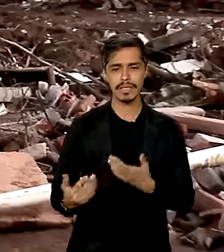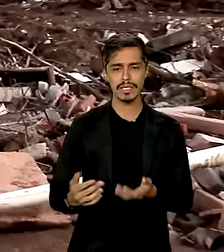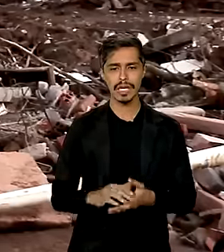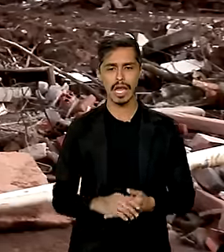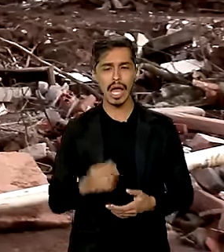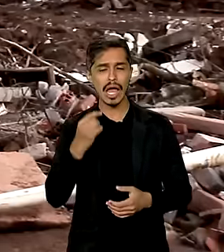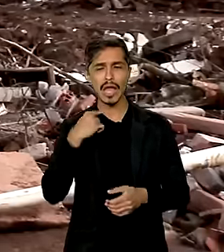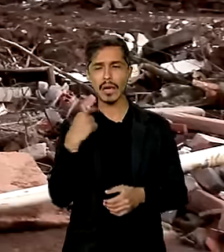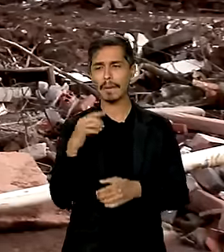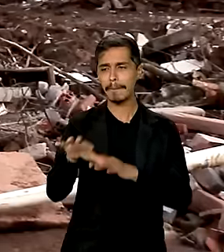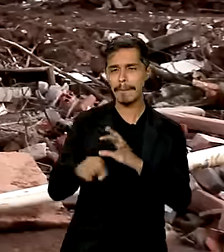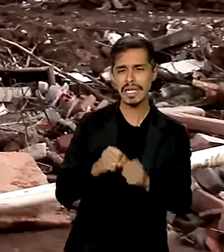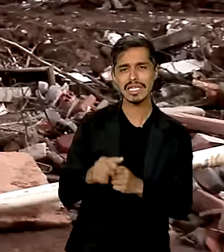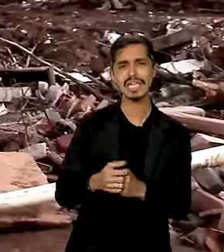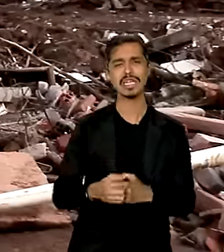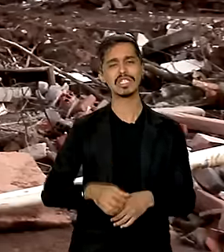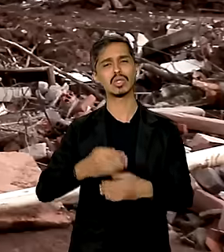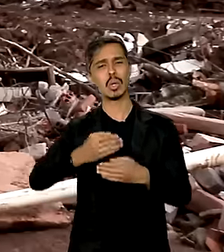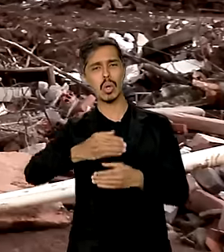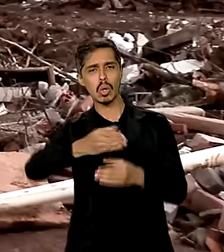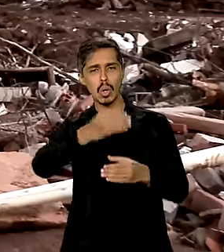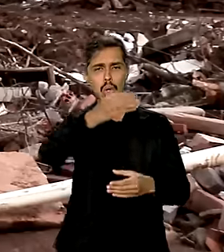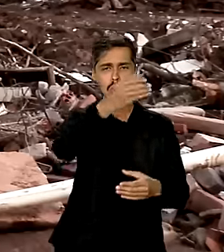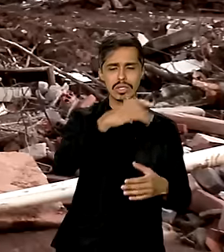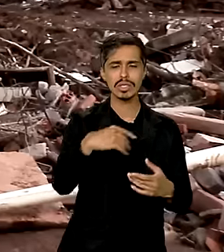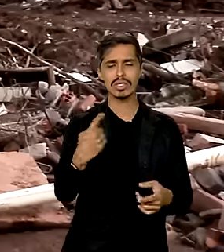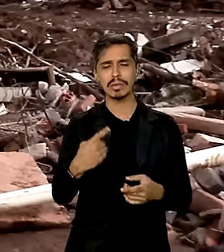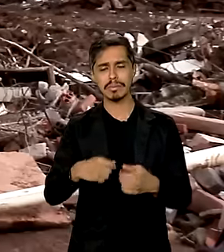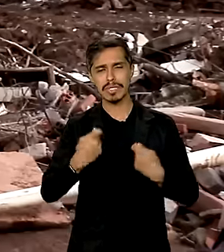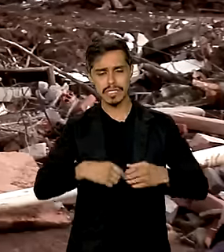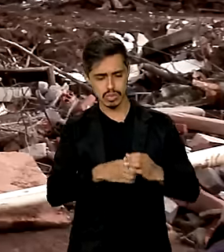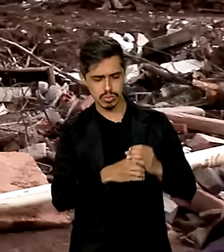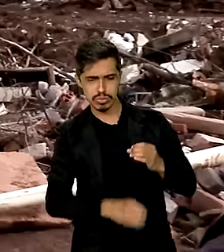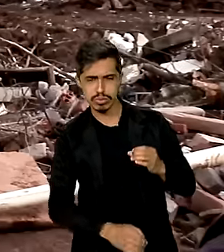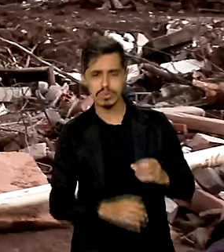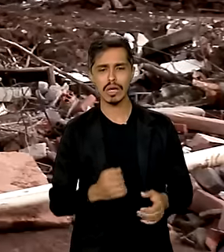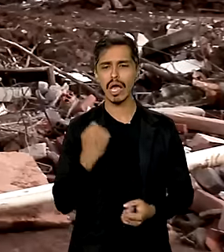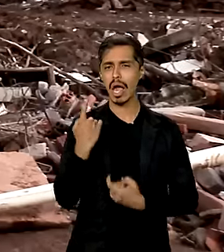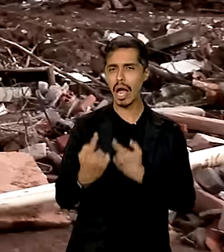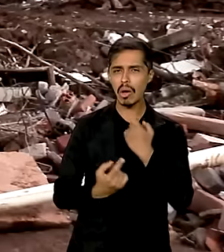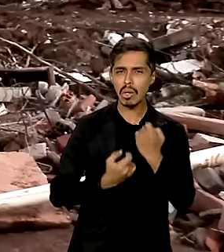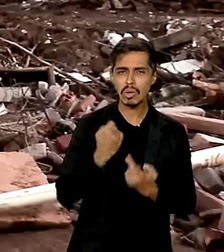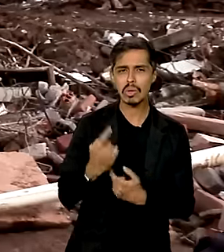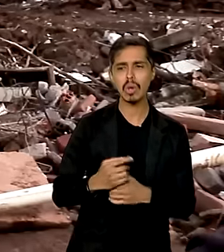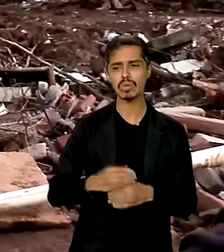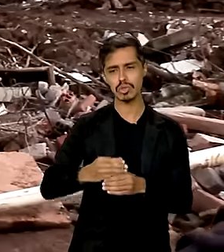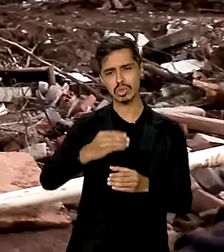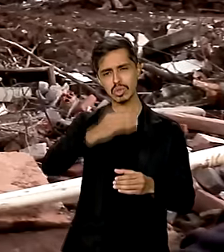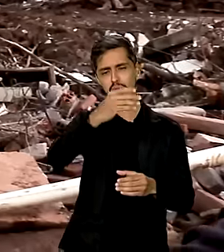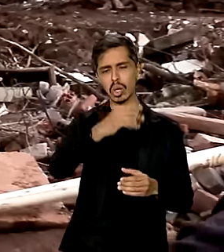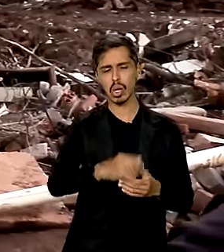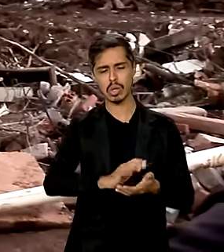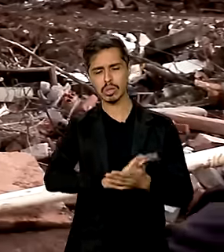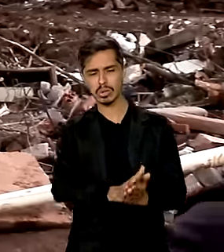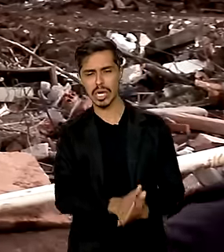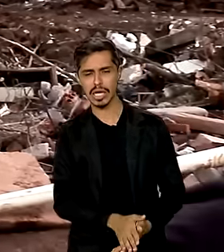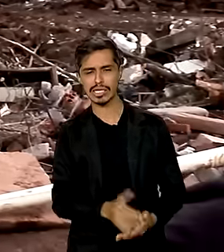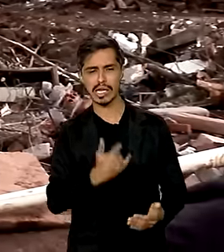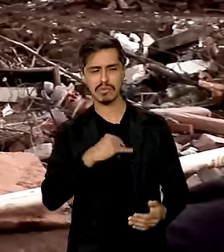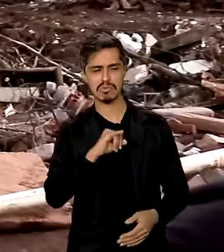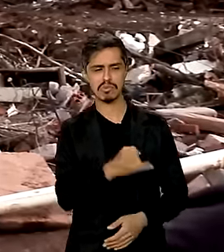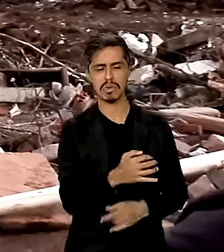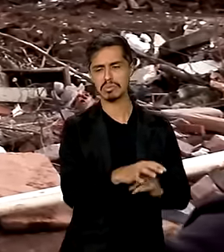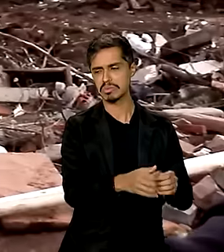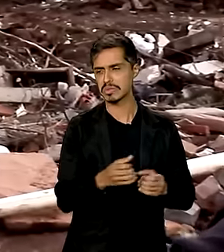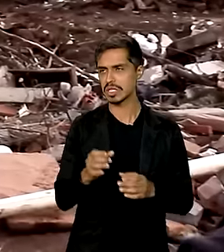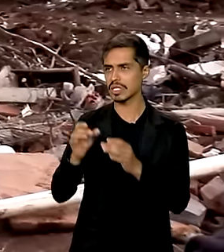porque lá onde é que eu vou construir? Eu preciso de fossa, aquele tijolo vai ficar enterrado. Tem alguns tijolos de demolição ali que eu vou reaproveitar, fazer